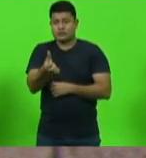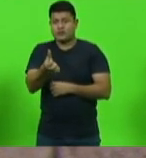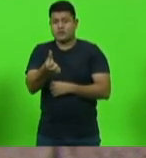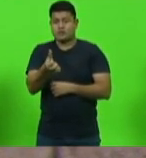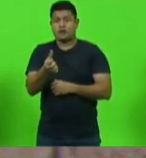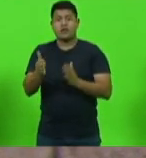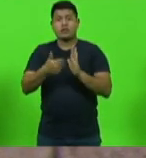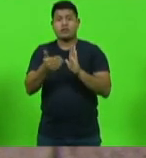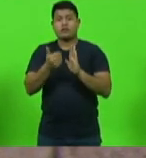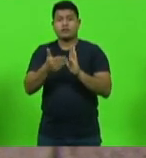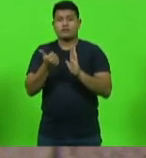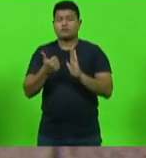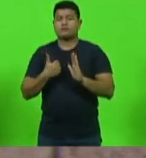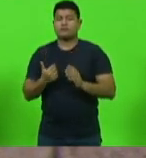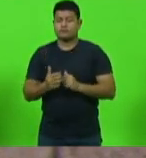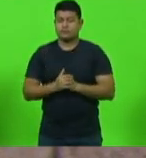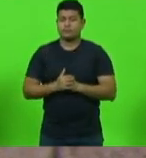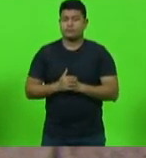Um romance